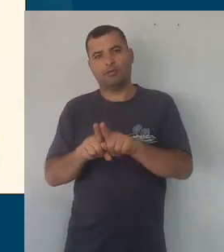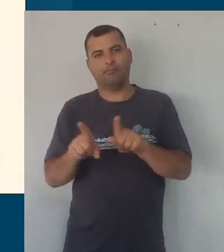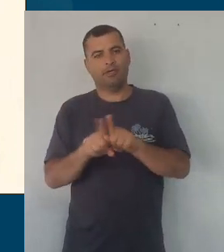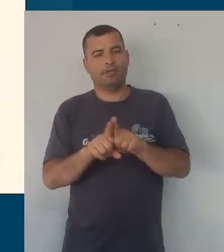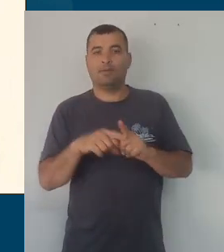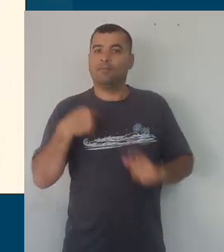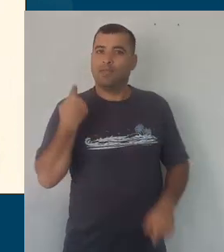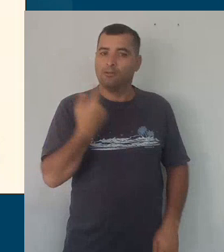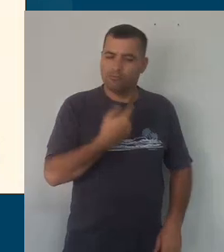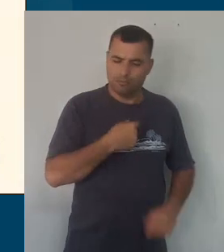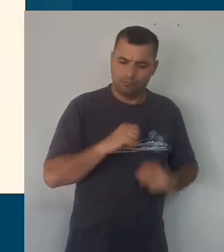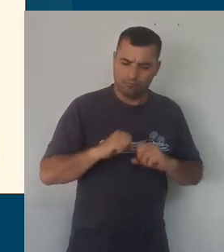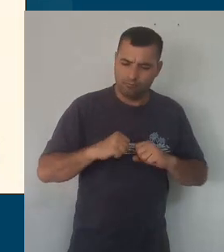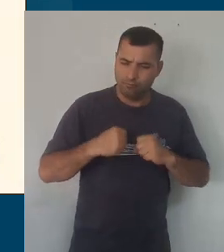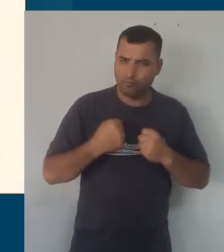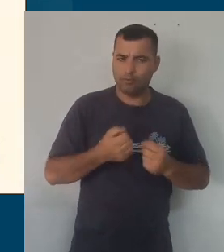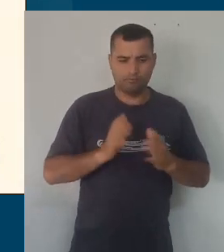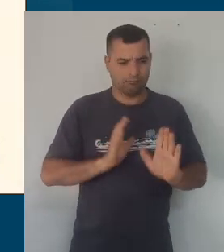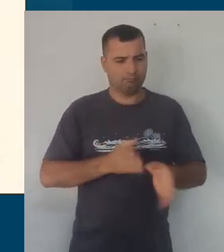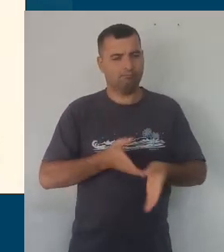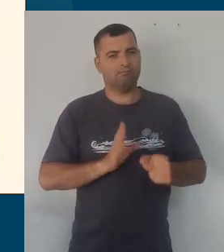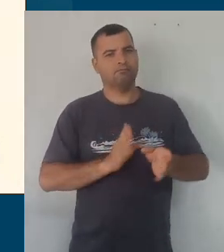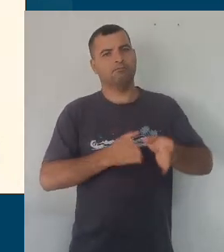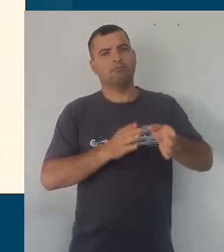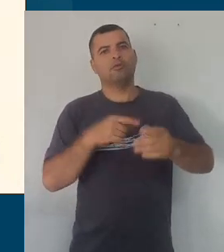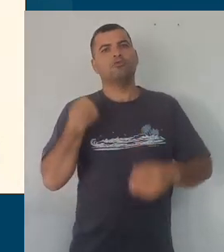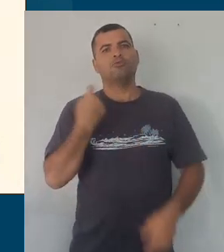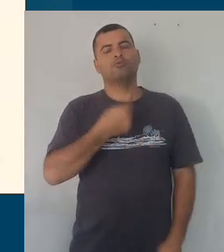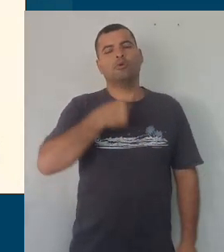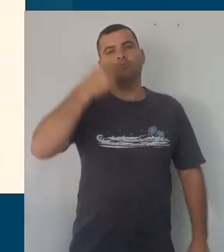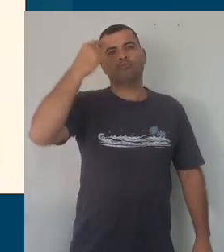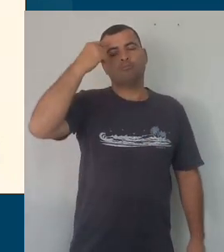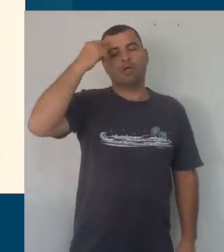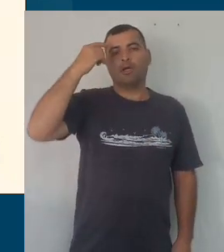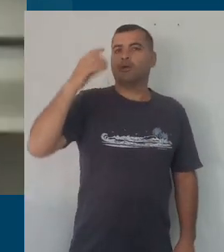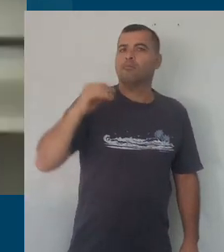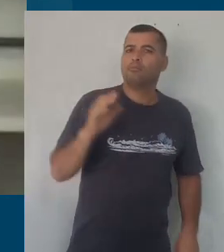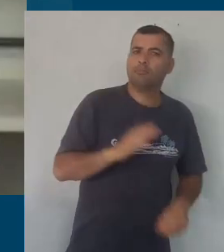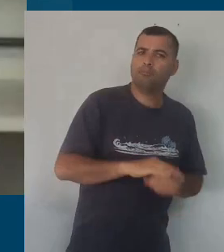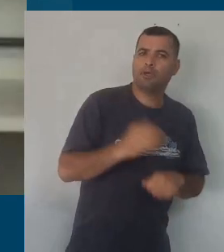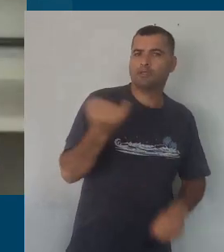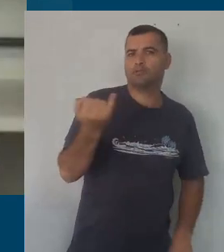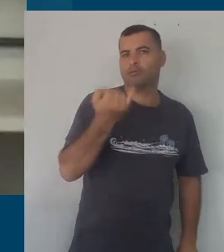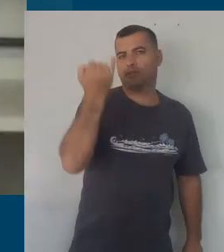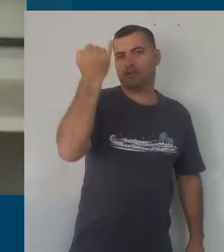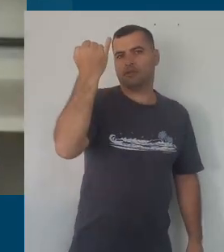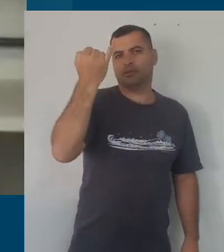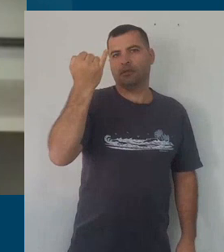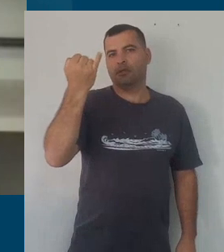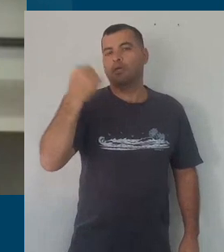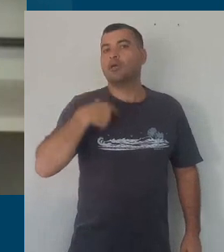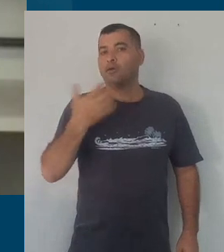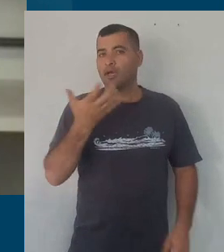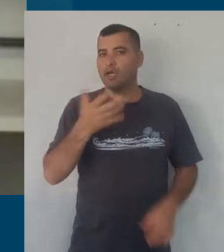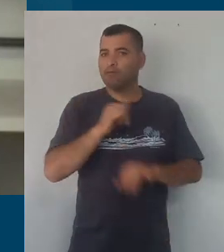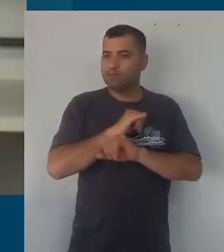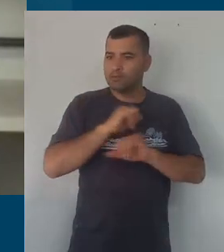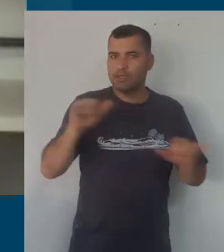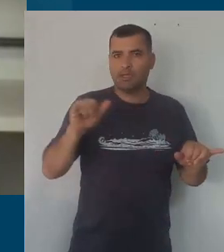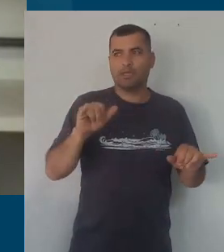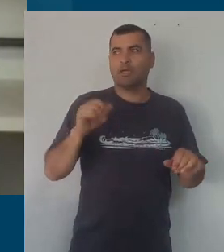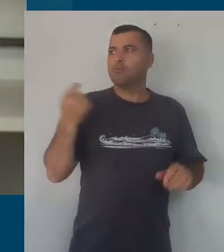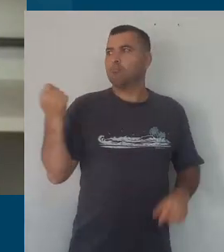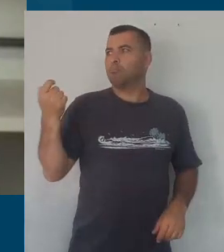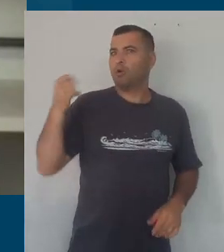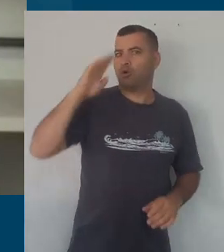mas nós fizemos um grande esforço de avanço naquilo que nós consideramos essencial e que, quero aqui dizer, pouca gente